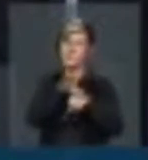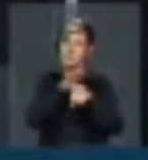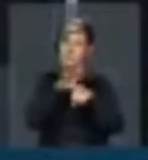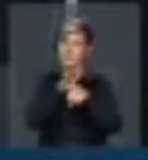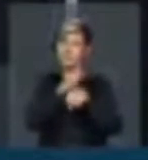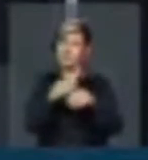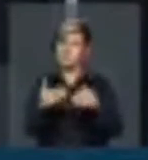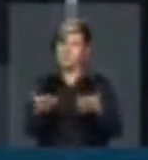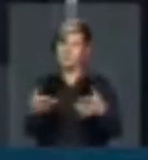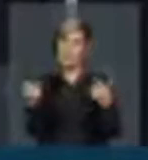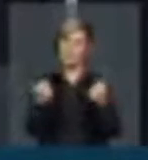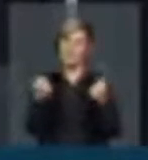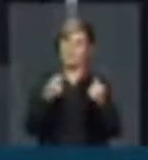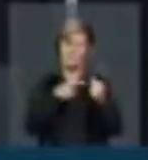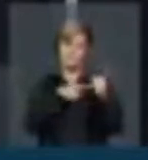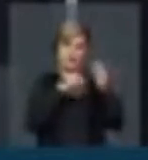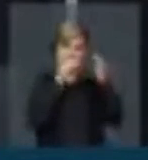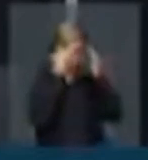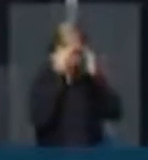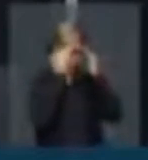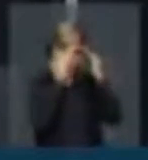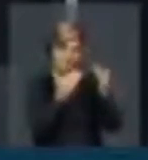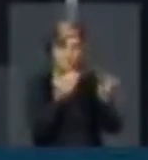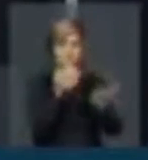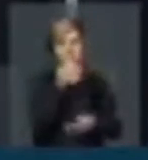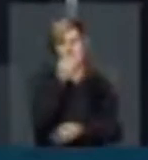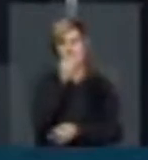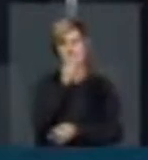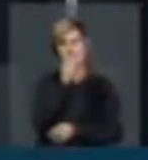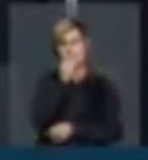dinâmica tem que ser respeitada. Vamos a um exemplo.